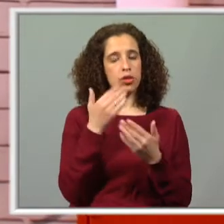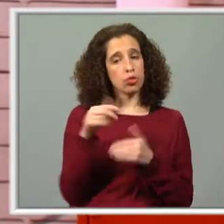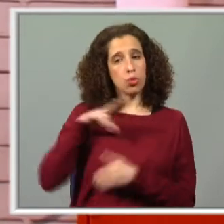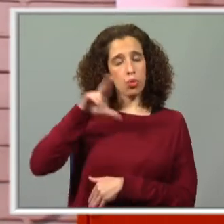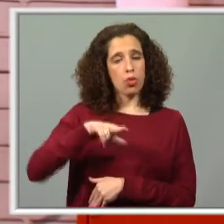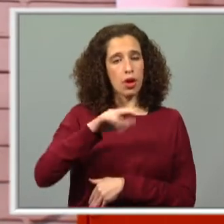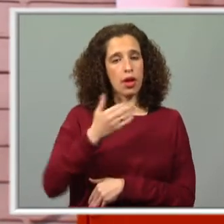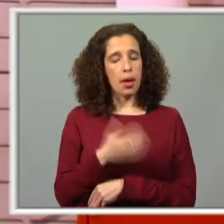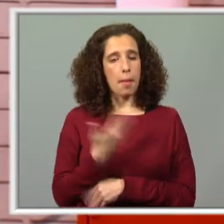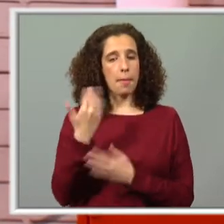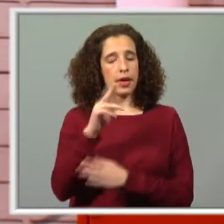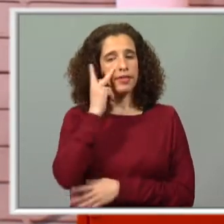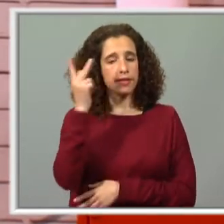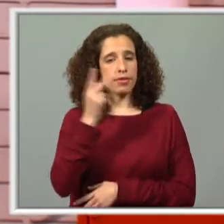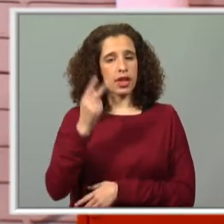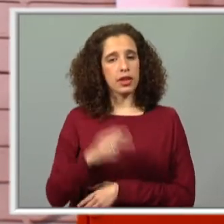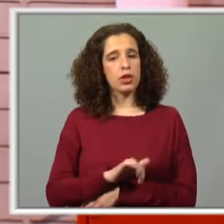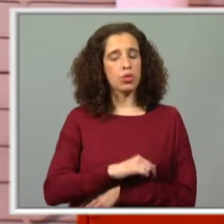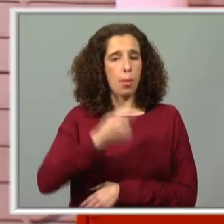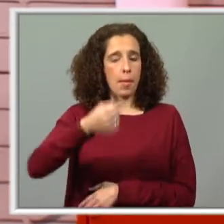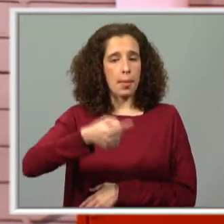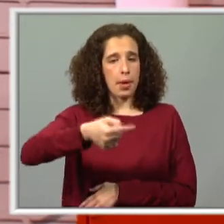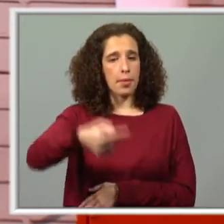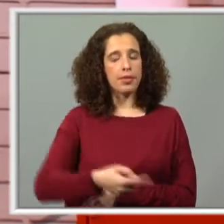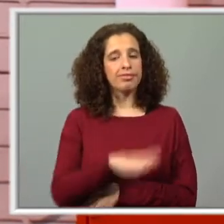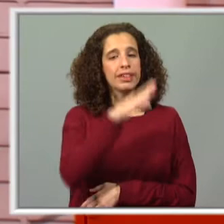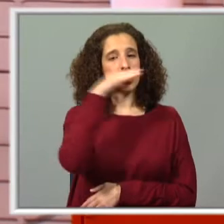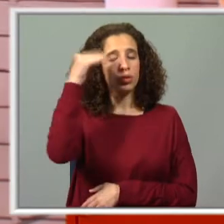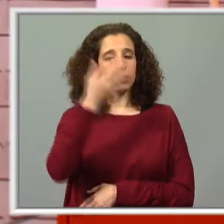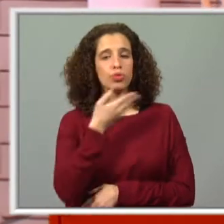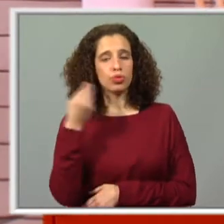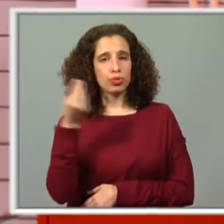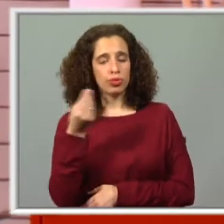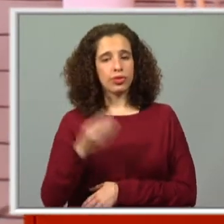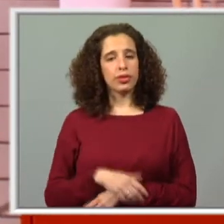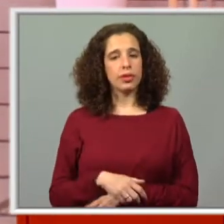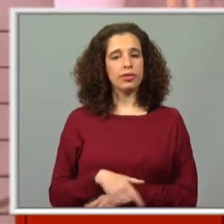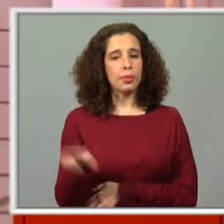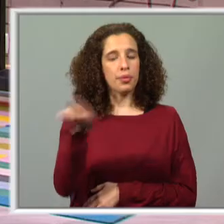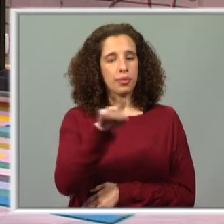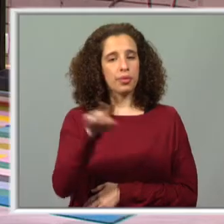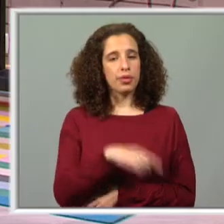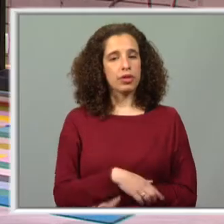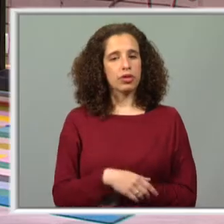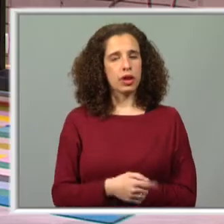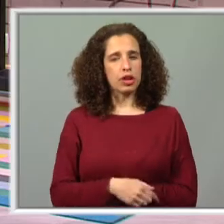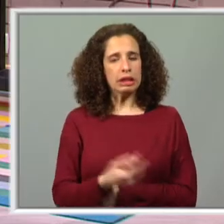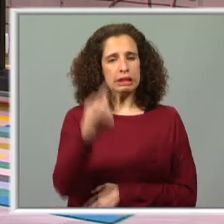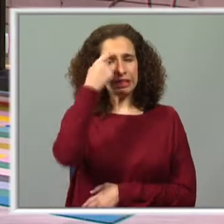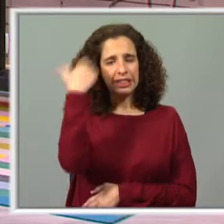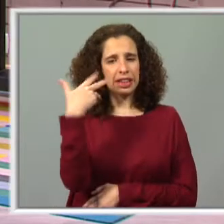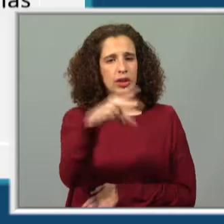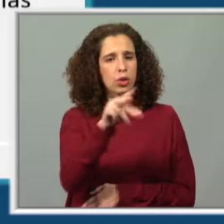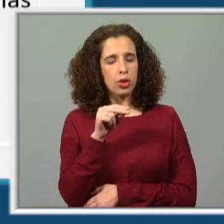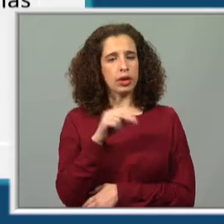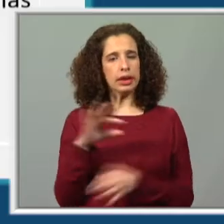português, mas na nossa vida cotidiana. E adultos jovens, jovens adultos, para vós, que nunca me esqueço, em